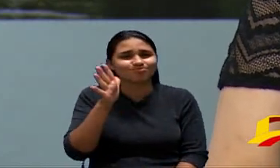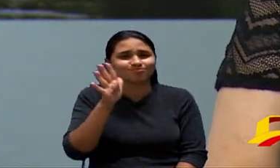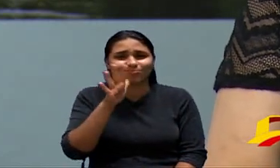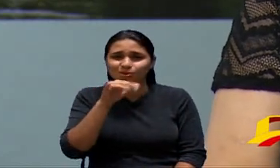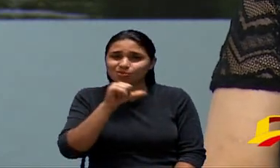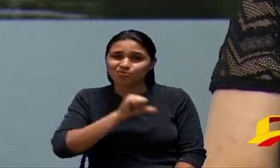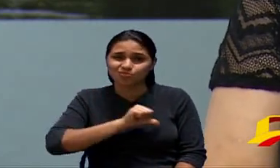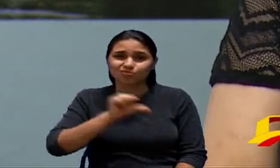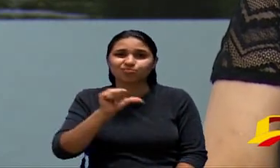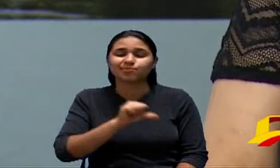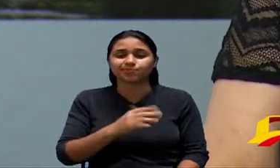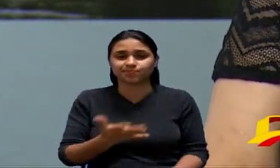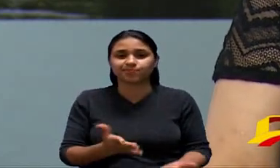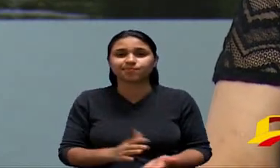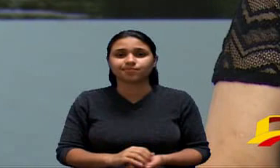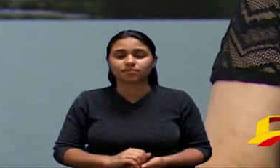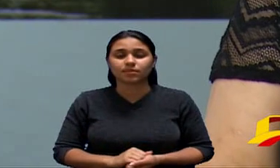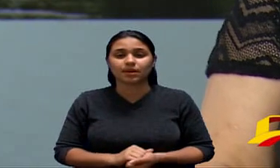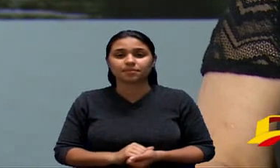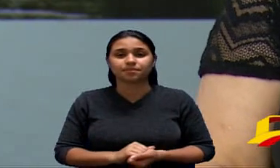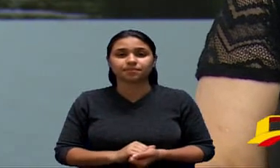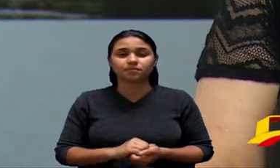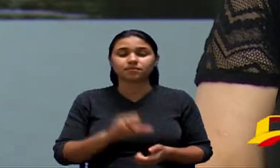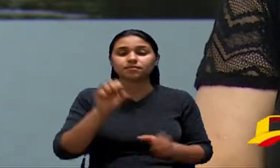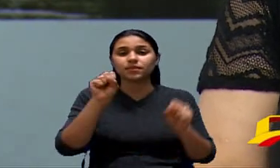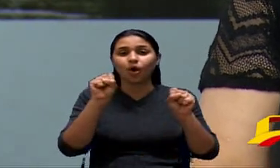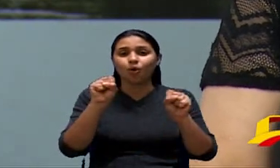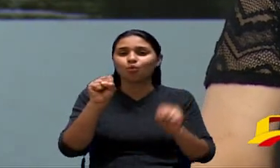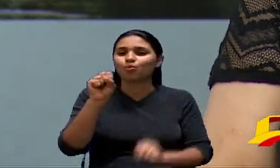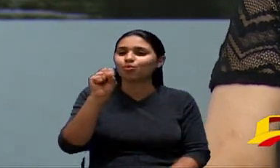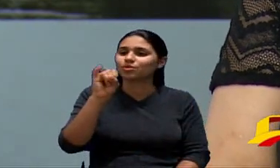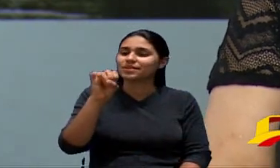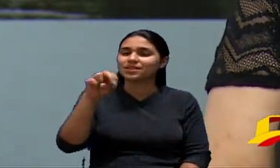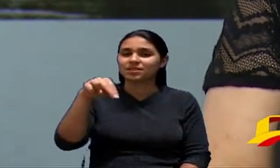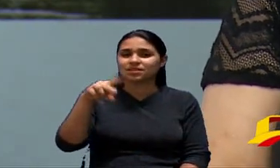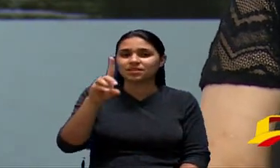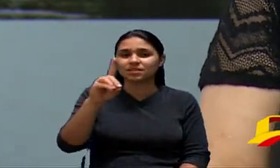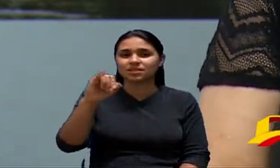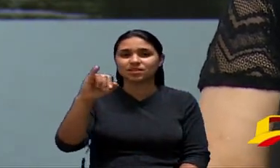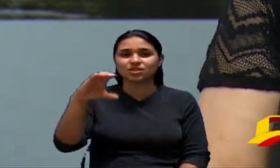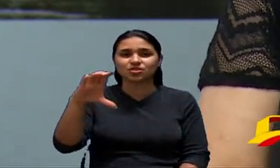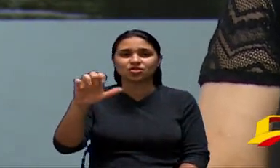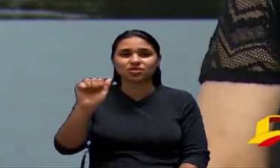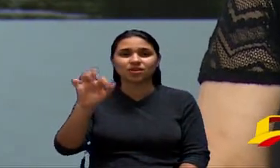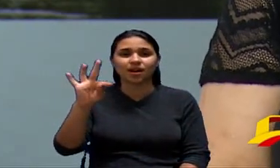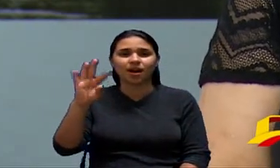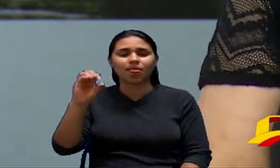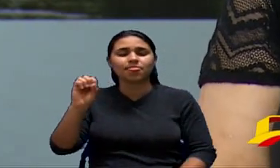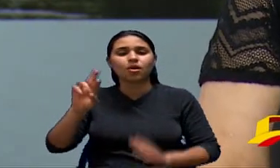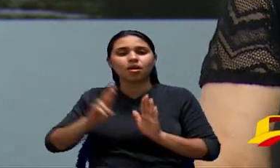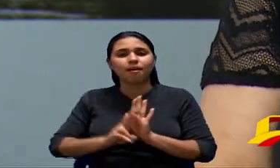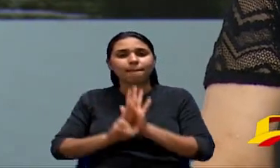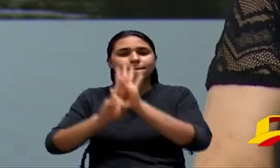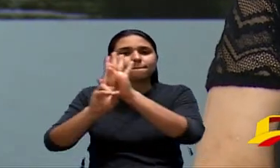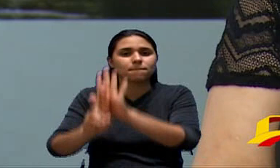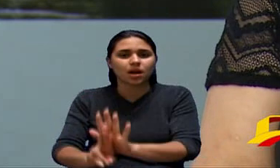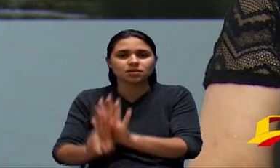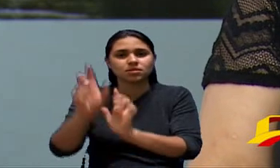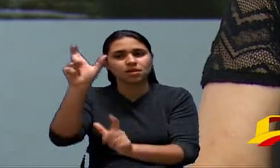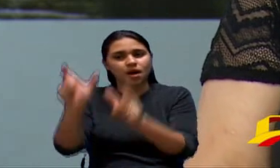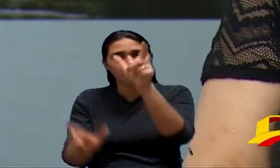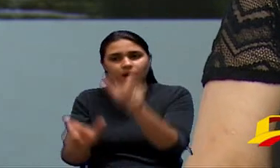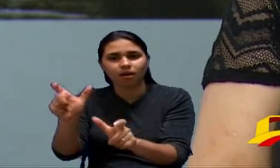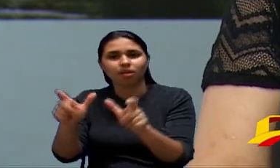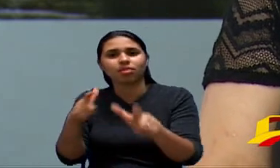permanecem então assim o nosso sindicato ele é bem representativo e visa o bem estar